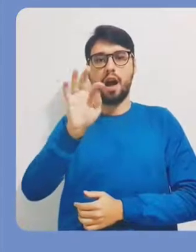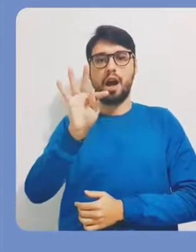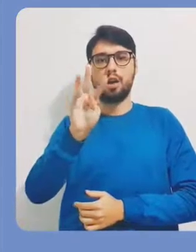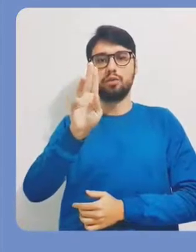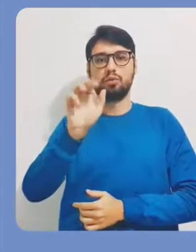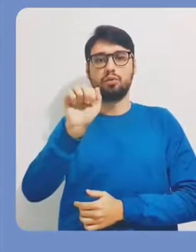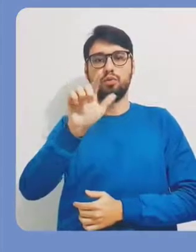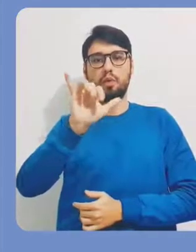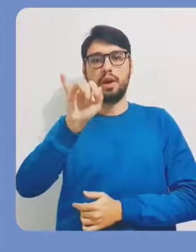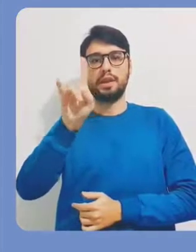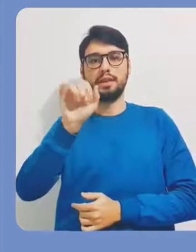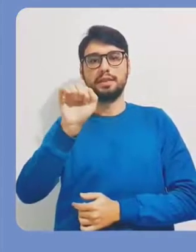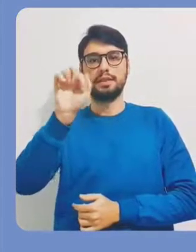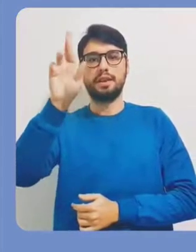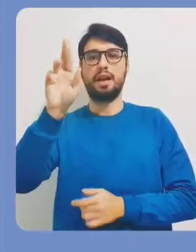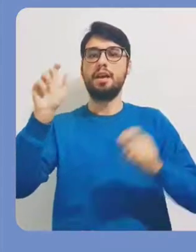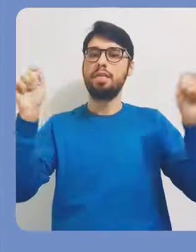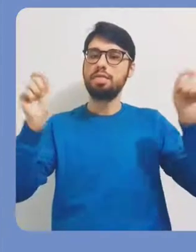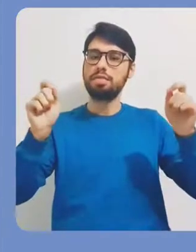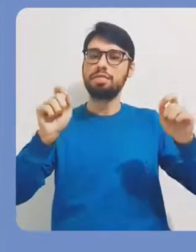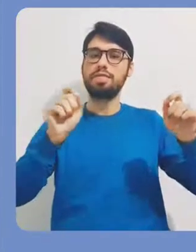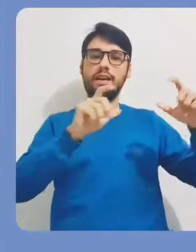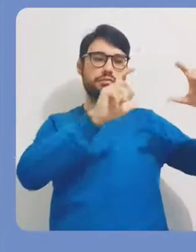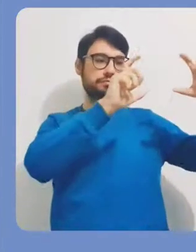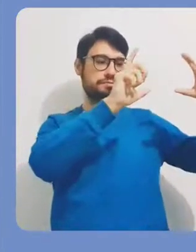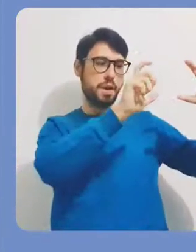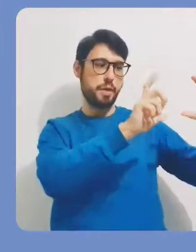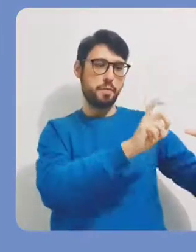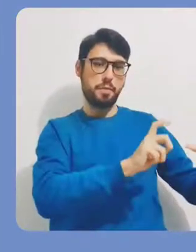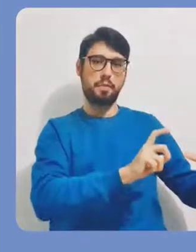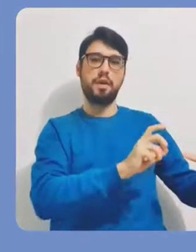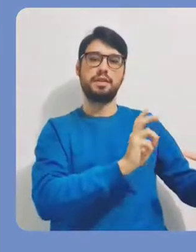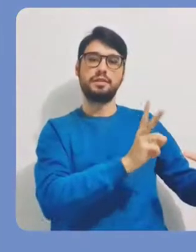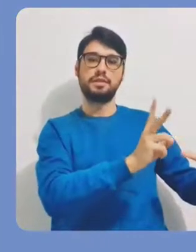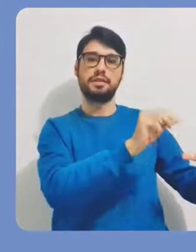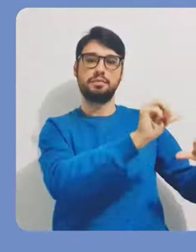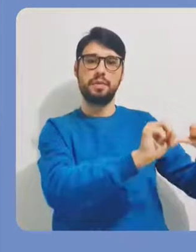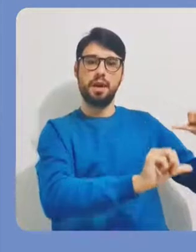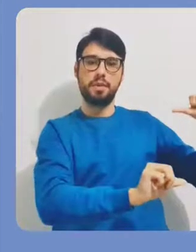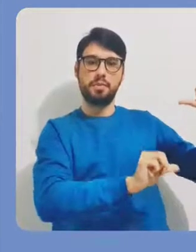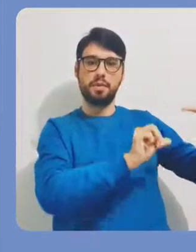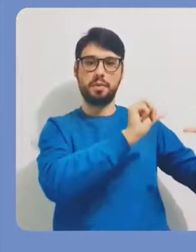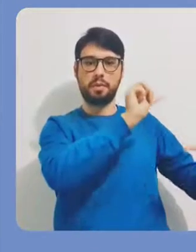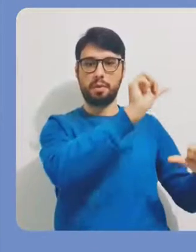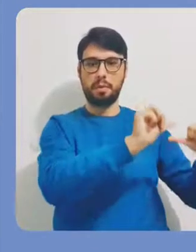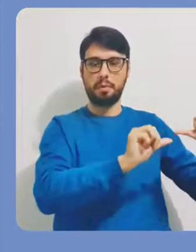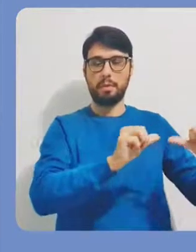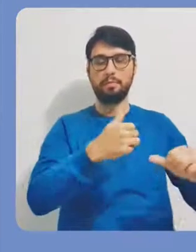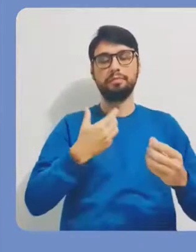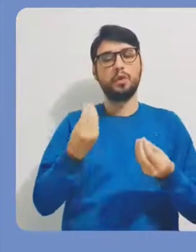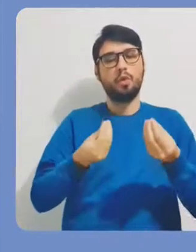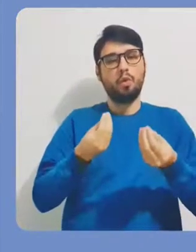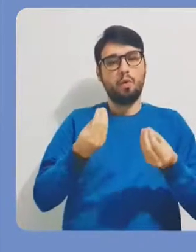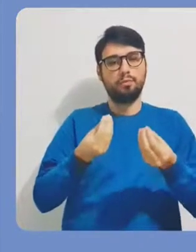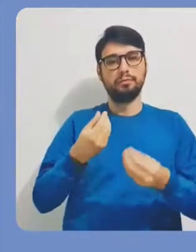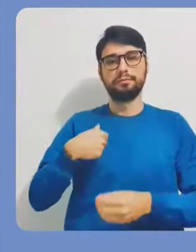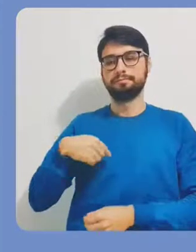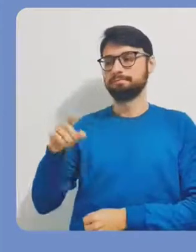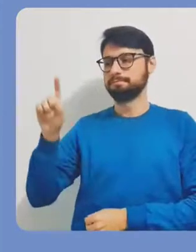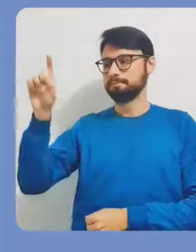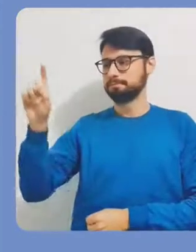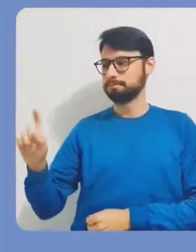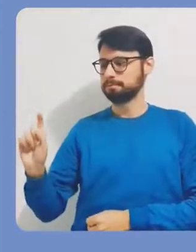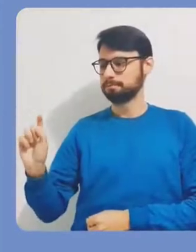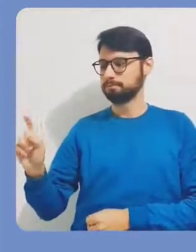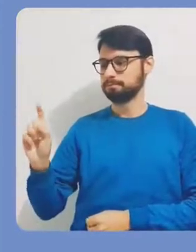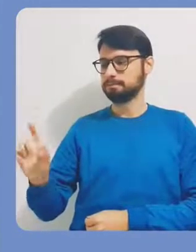eu posso colocar aqui diferentes imagens que irão aparecer aleatoriamente no seu website. Então, para adicionar